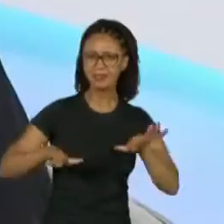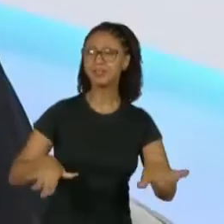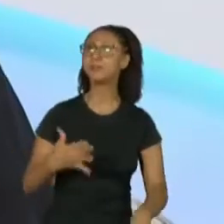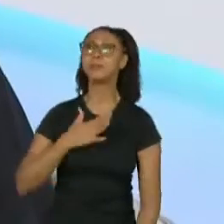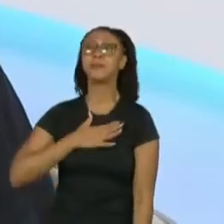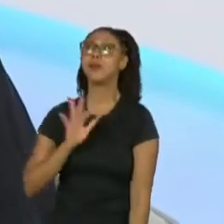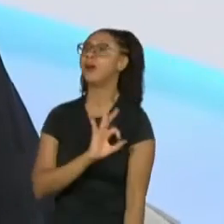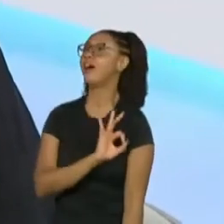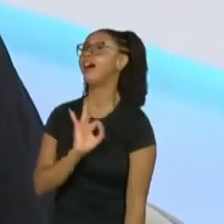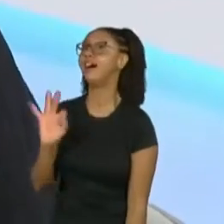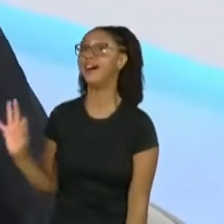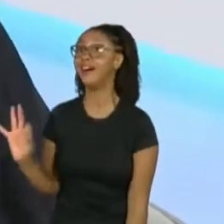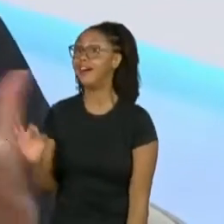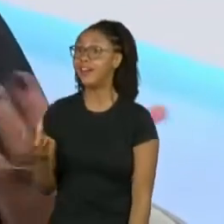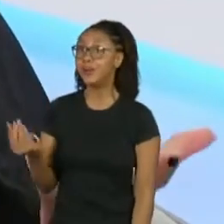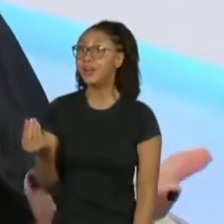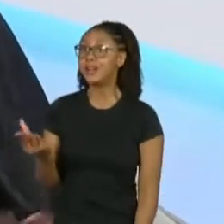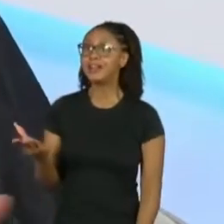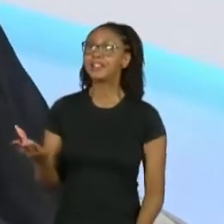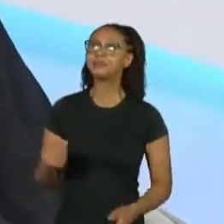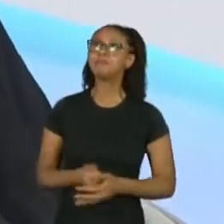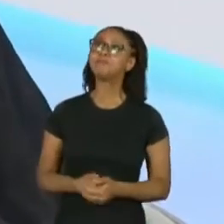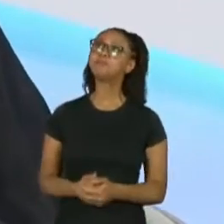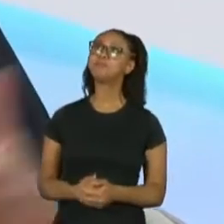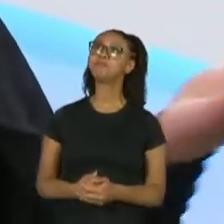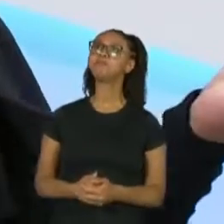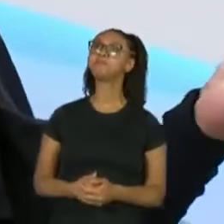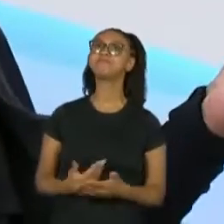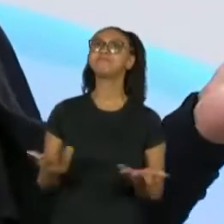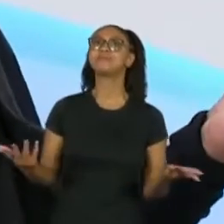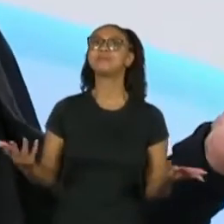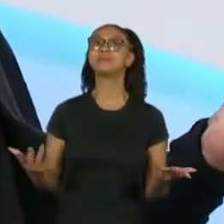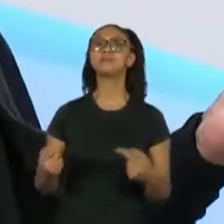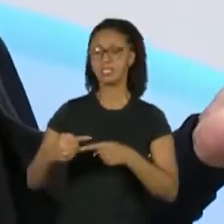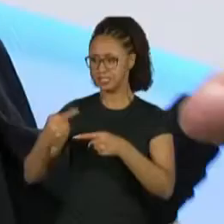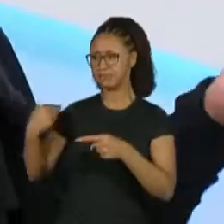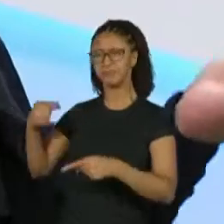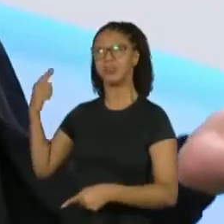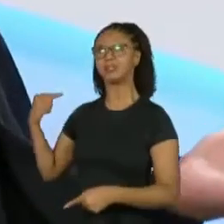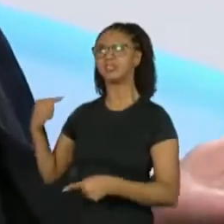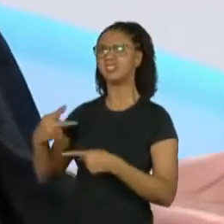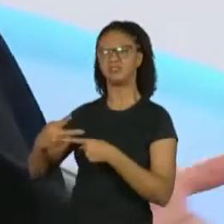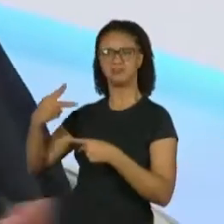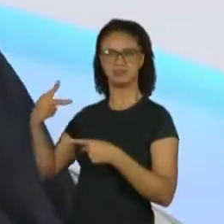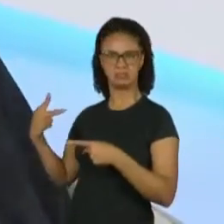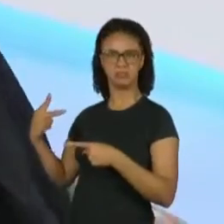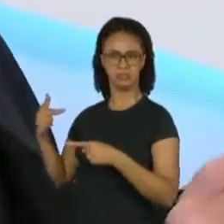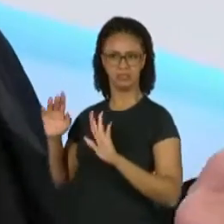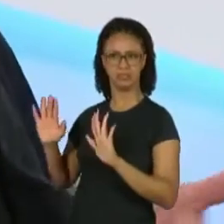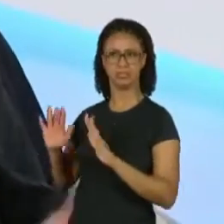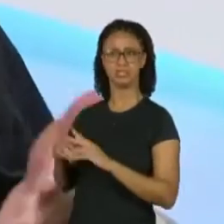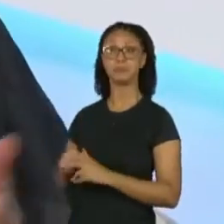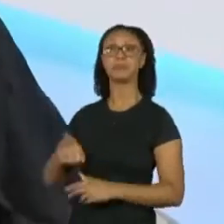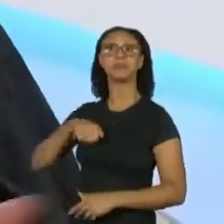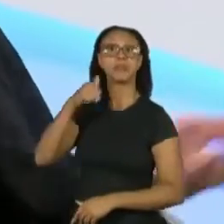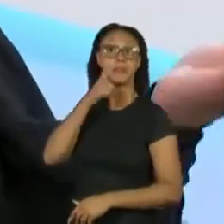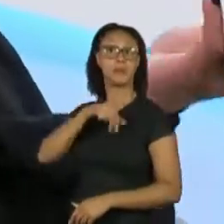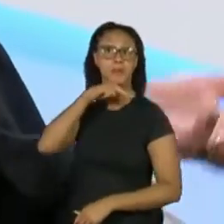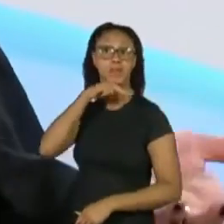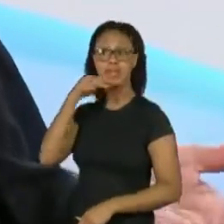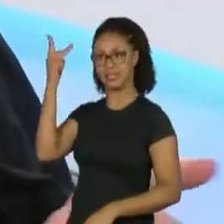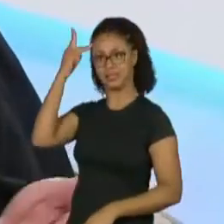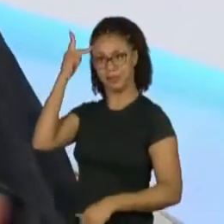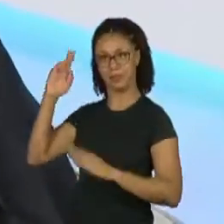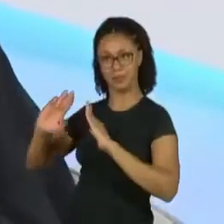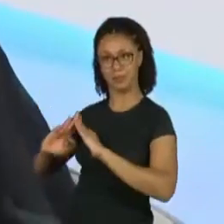ótimo, porque de repente, semana passada, retrasada mesmo, a minha neta que mora em